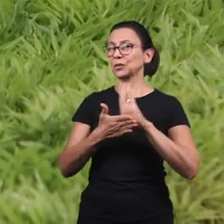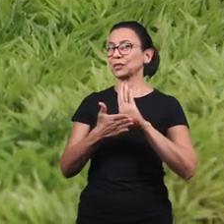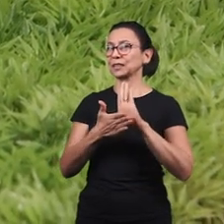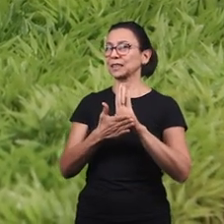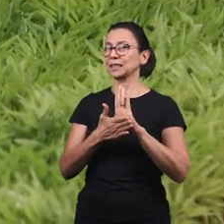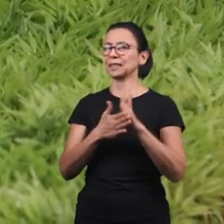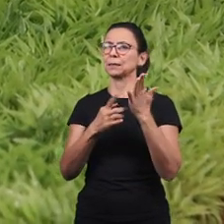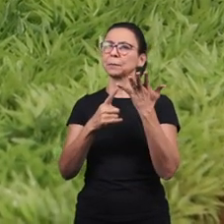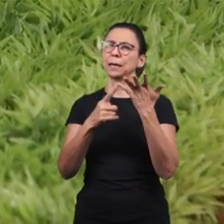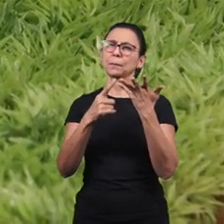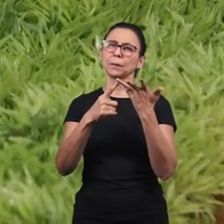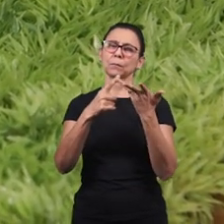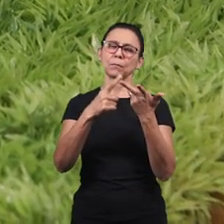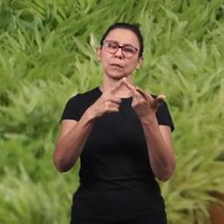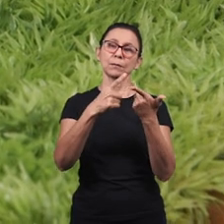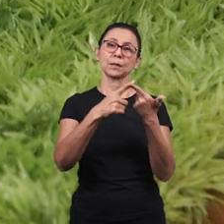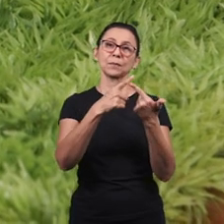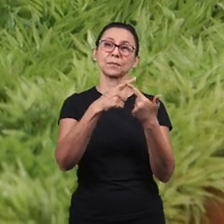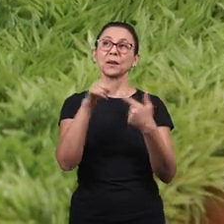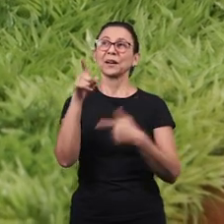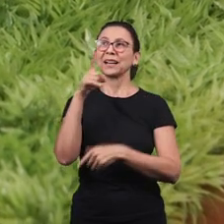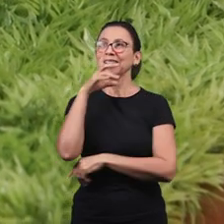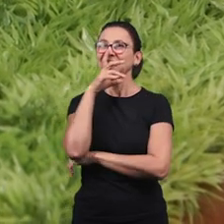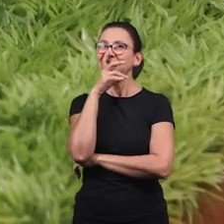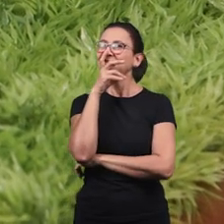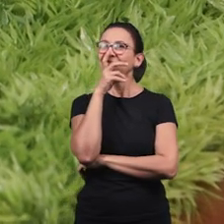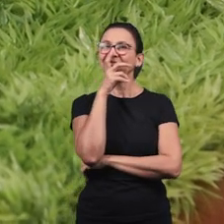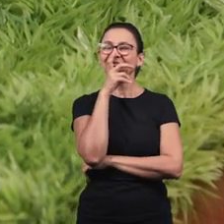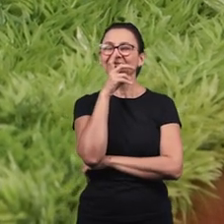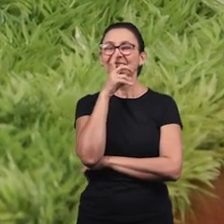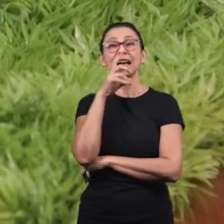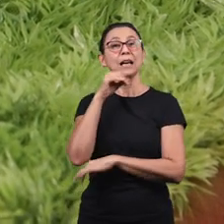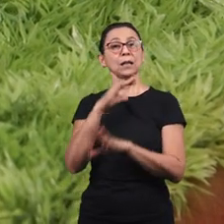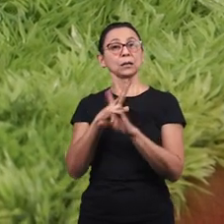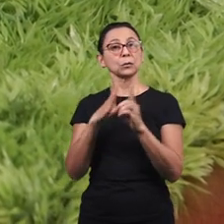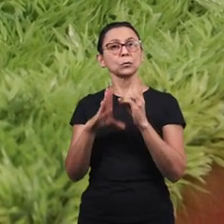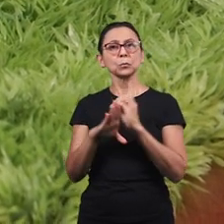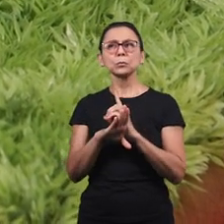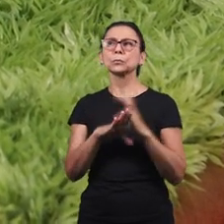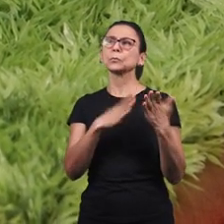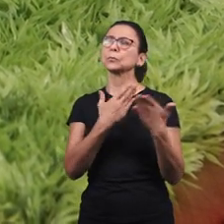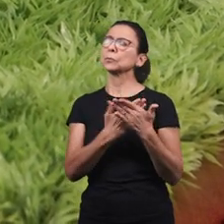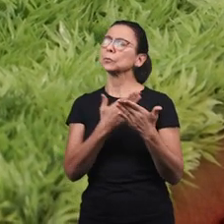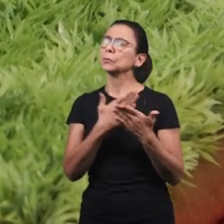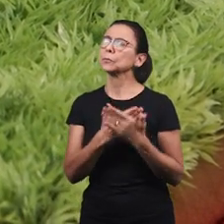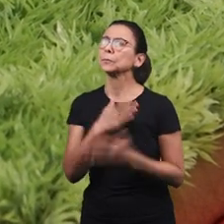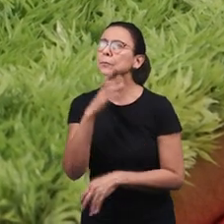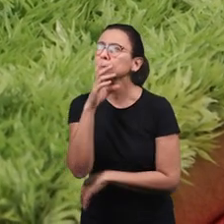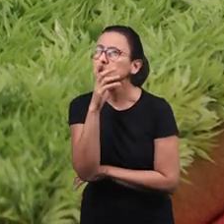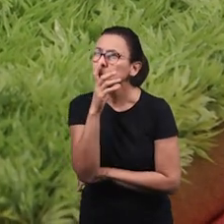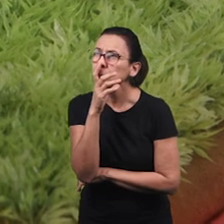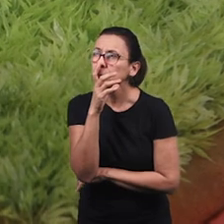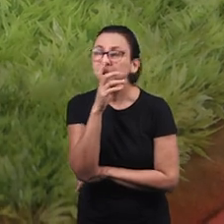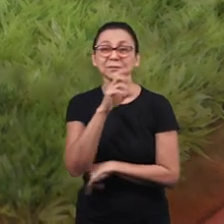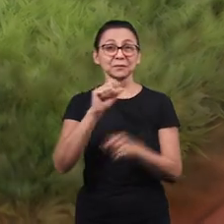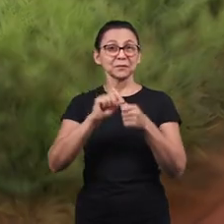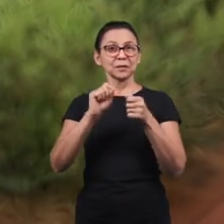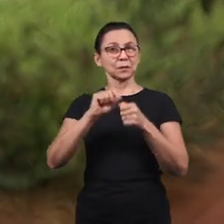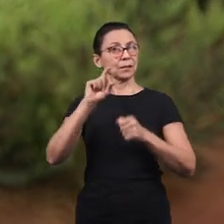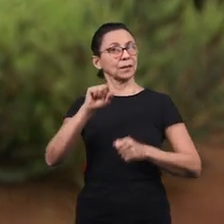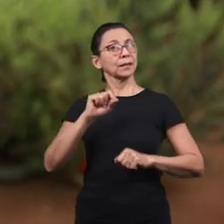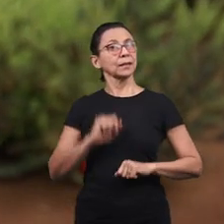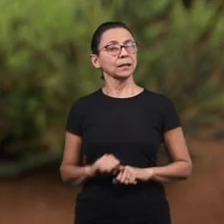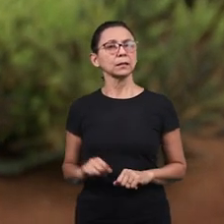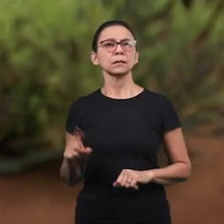Assiste os cultos, olha só Assiste as aulinhas Nós estamos, sabe fazendo o quê?